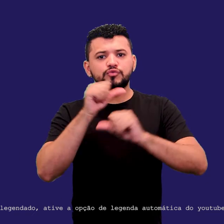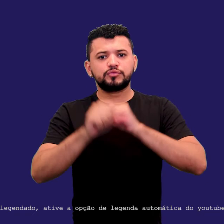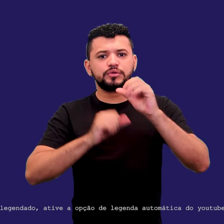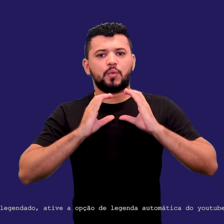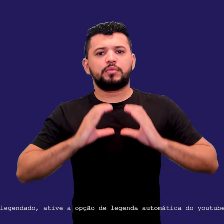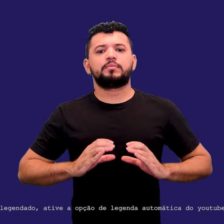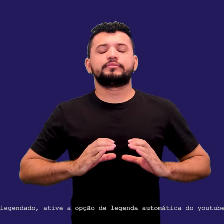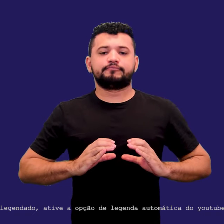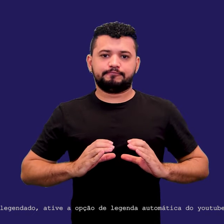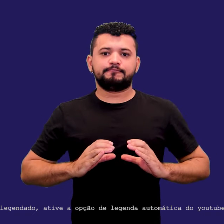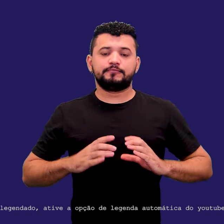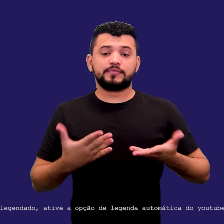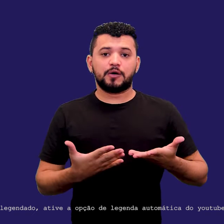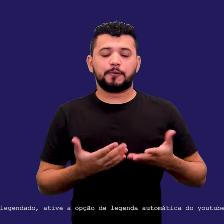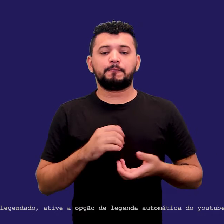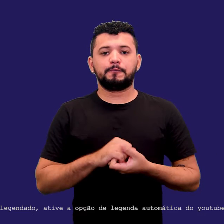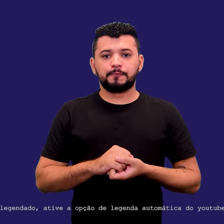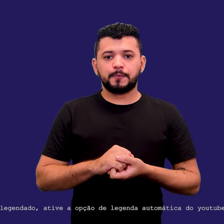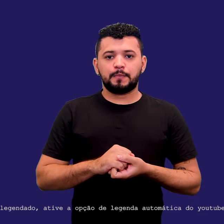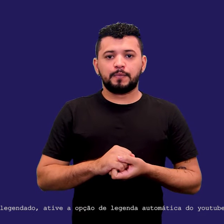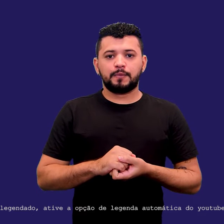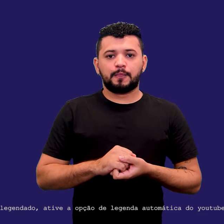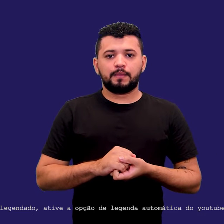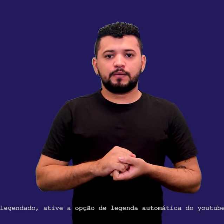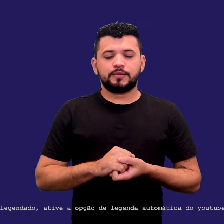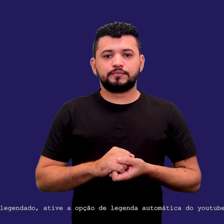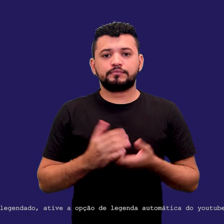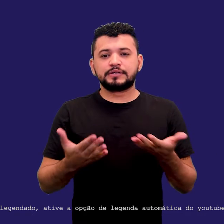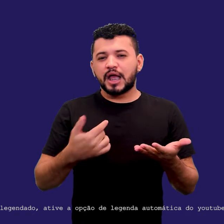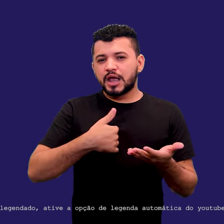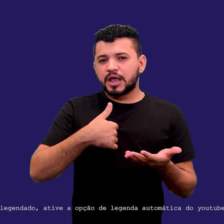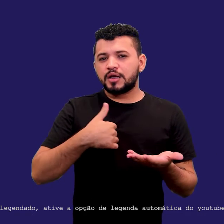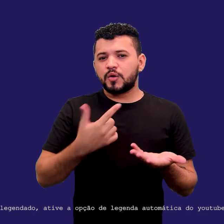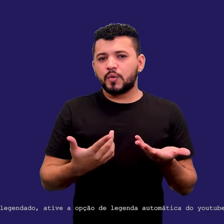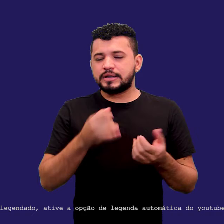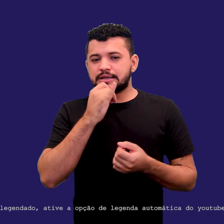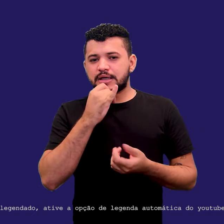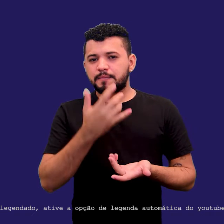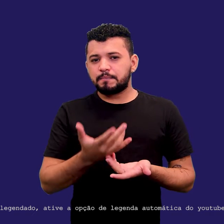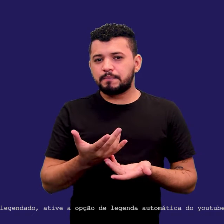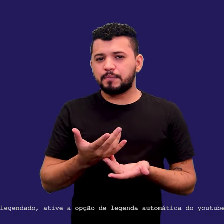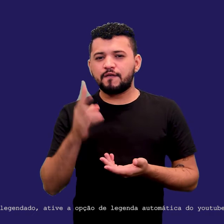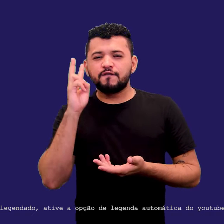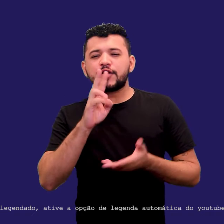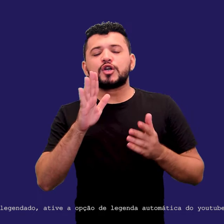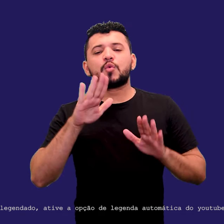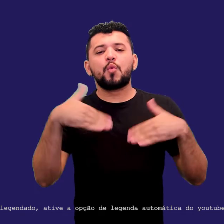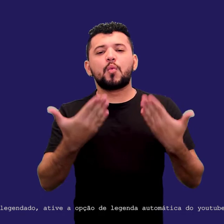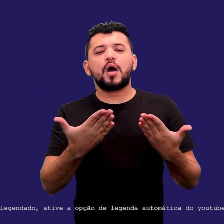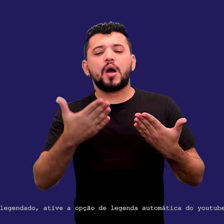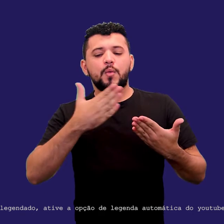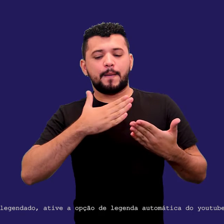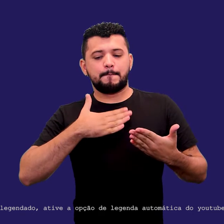Então, à medida que eu descubro qual é a minha necessidade, a